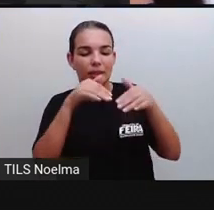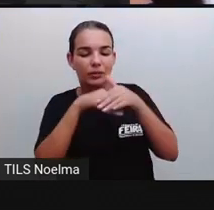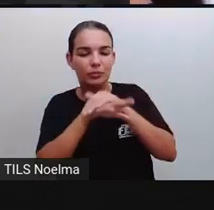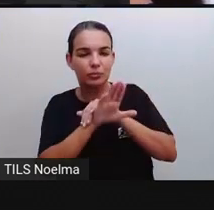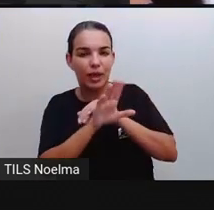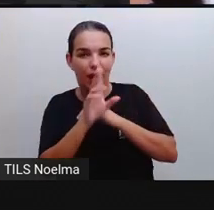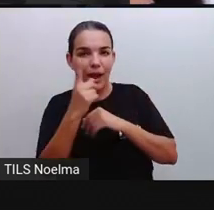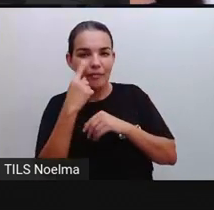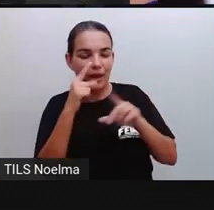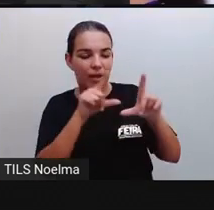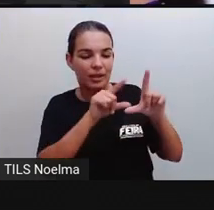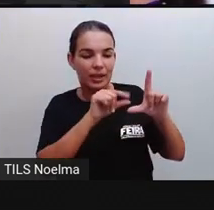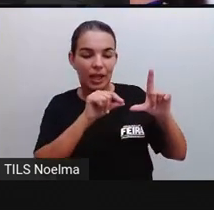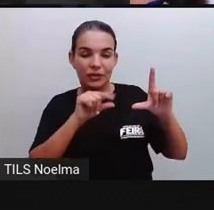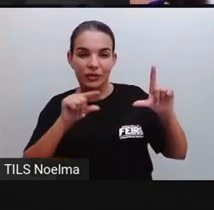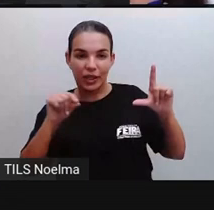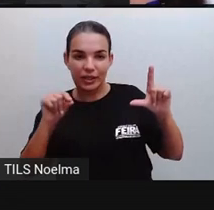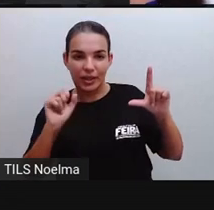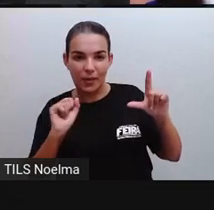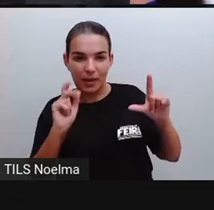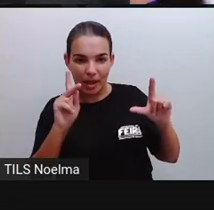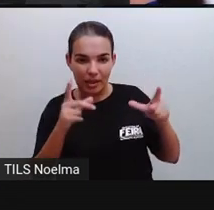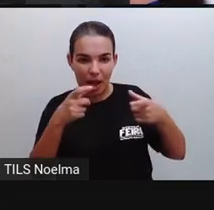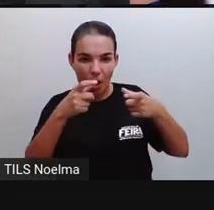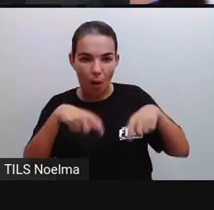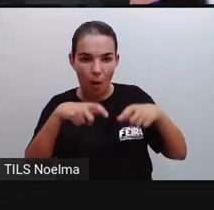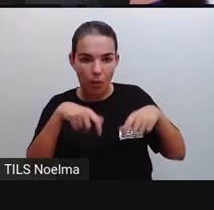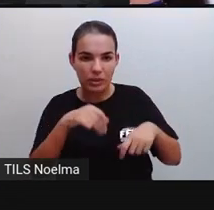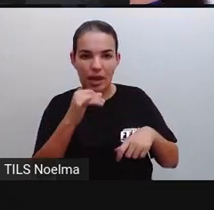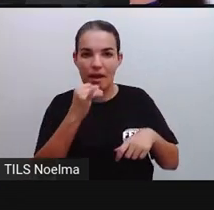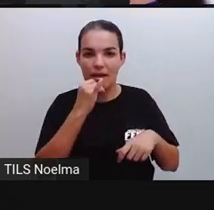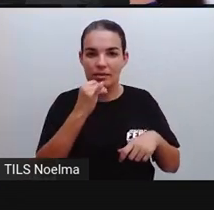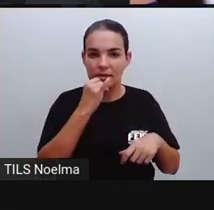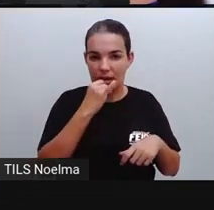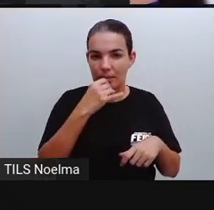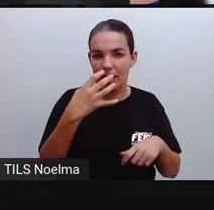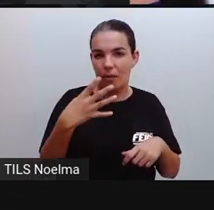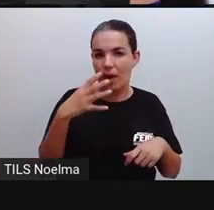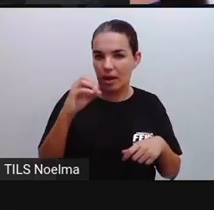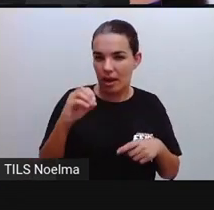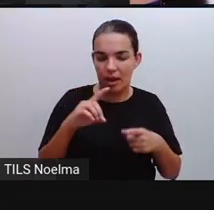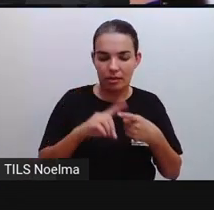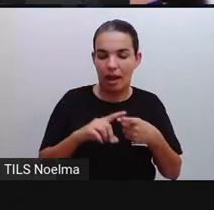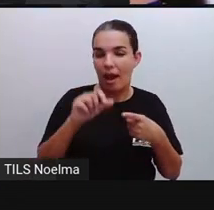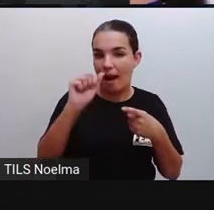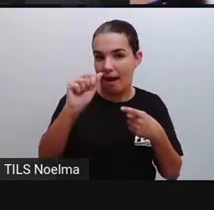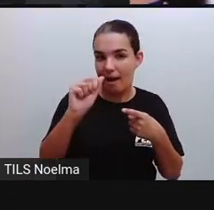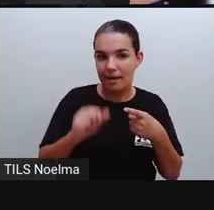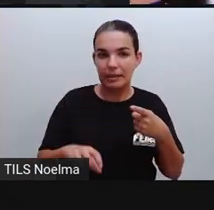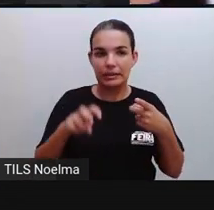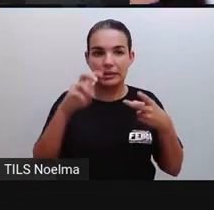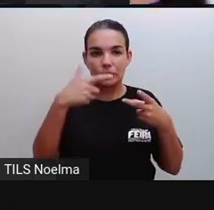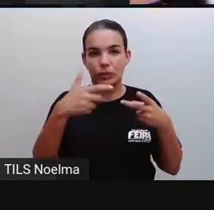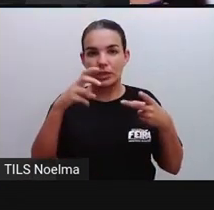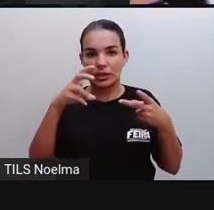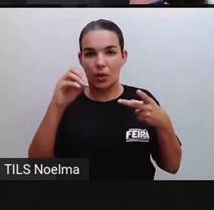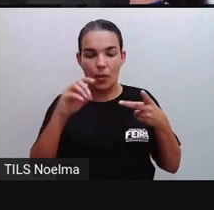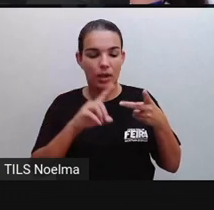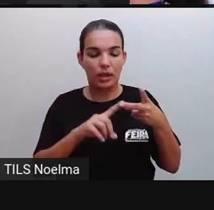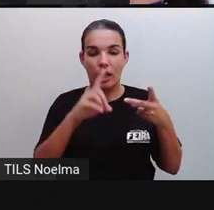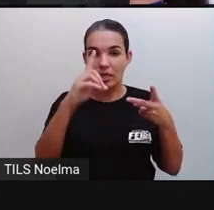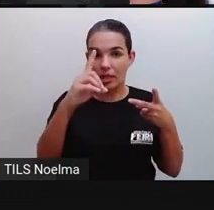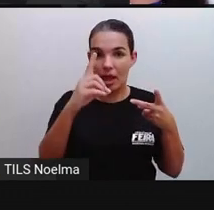legendinha aí do lado, onde o resultado 40 seria a letra A, 250 letra D, 9 letra E,